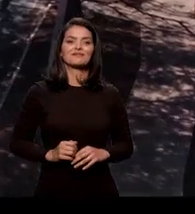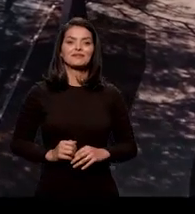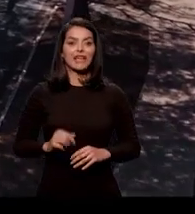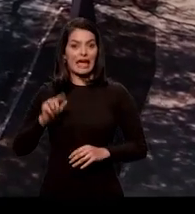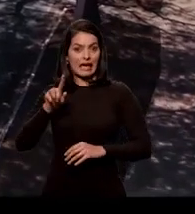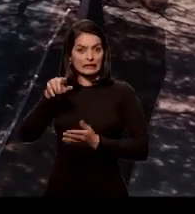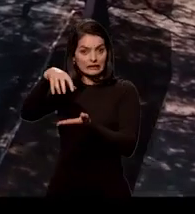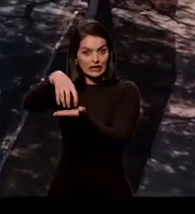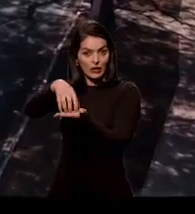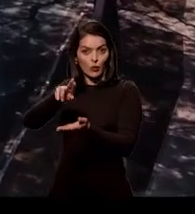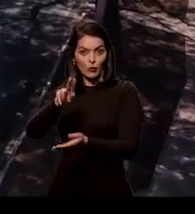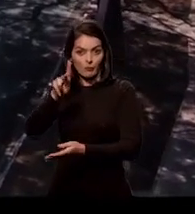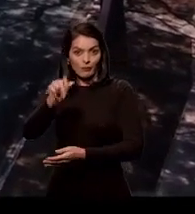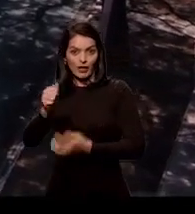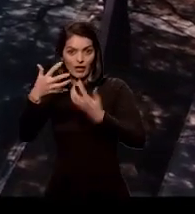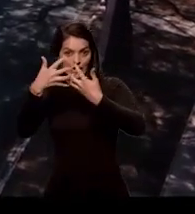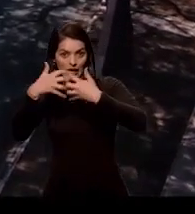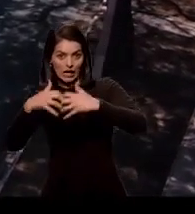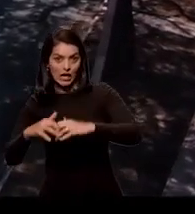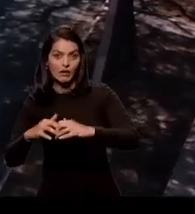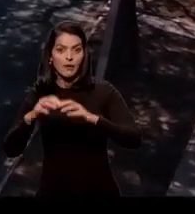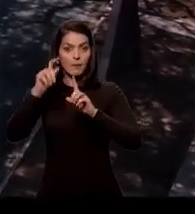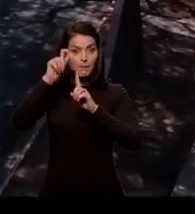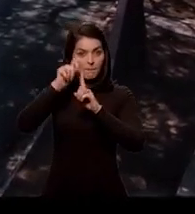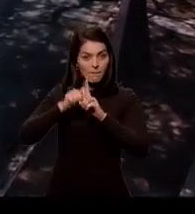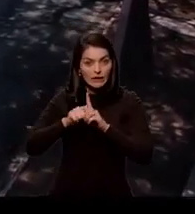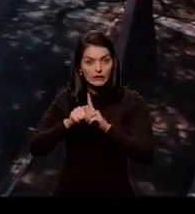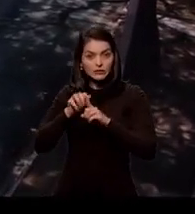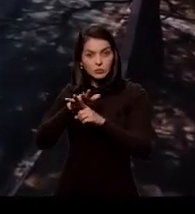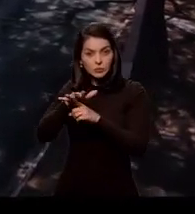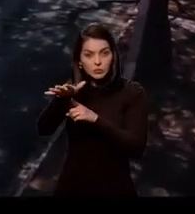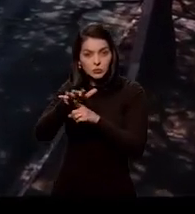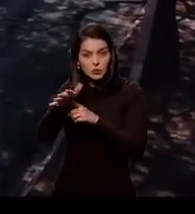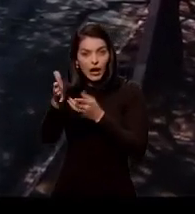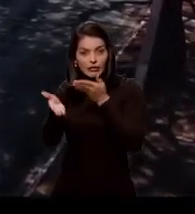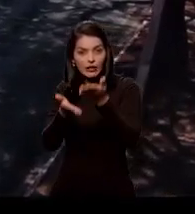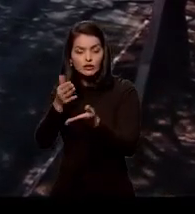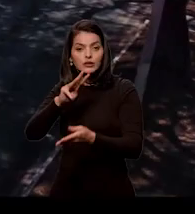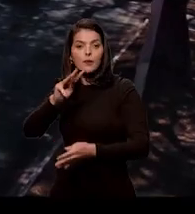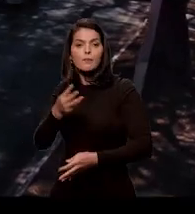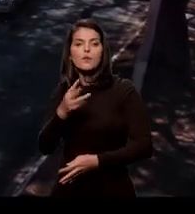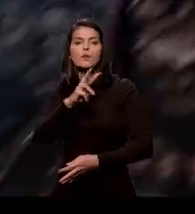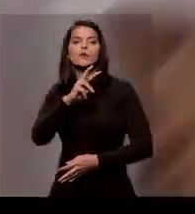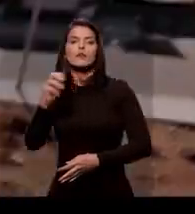Esta é a Upa do Gama, onde são atendidas mensalmente mais de 3.500 pessoas.